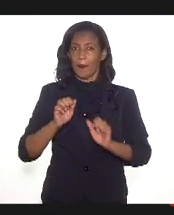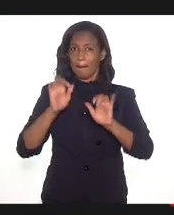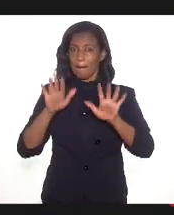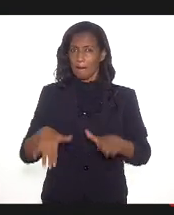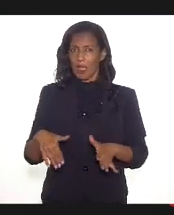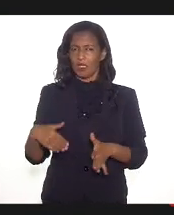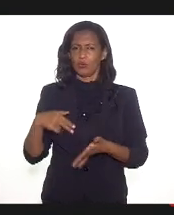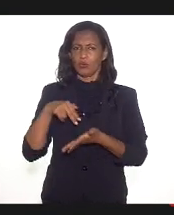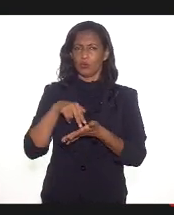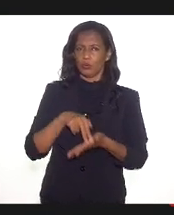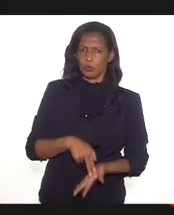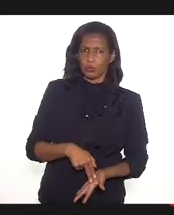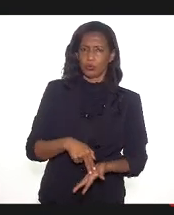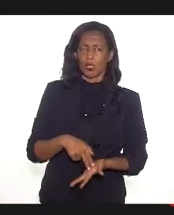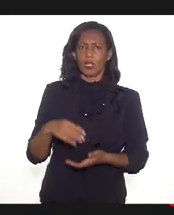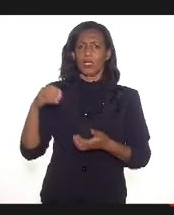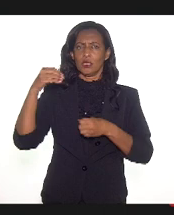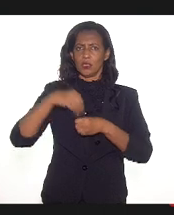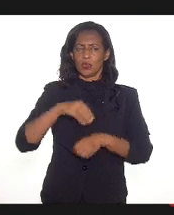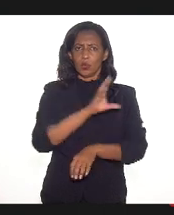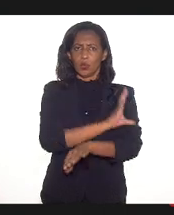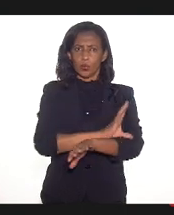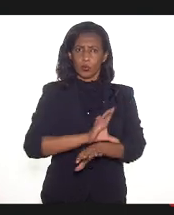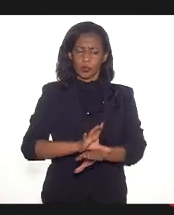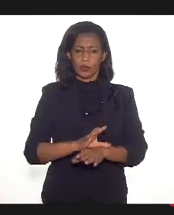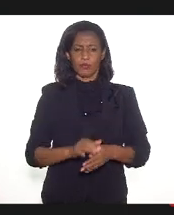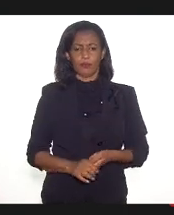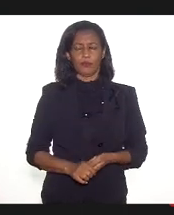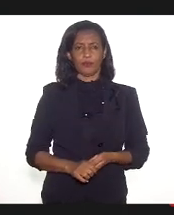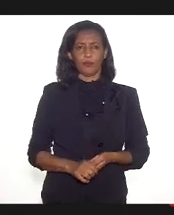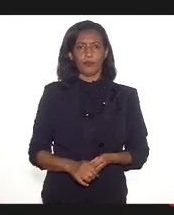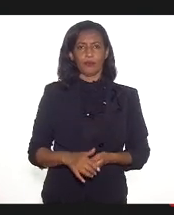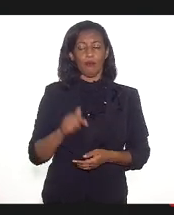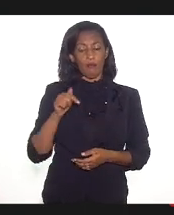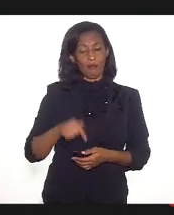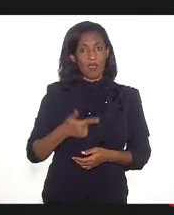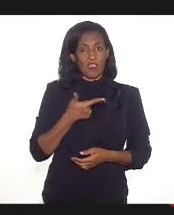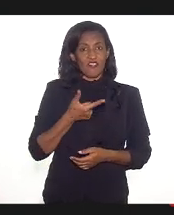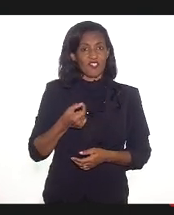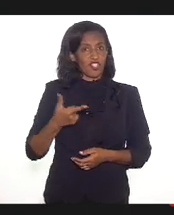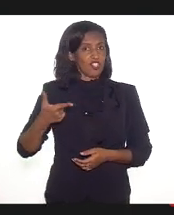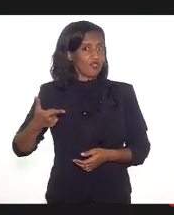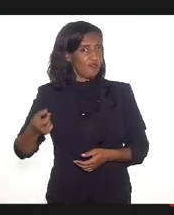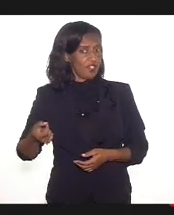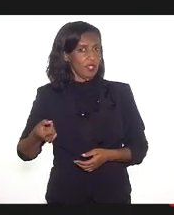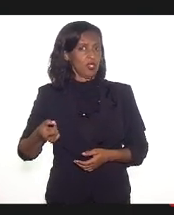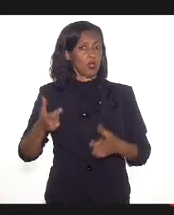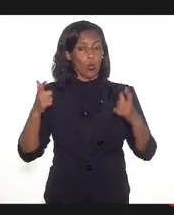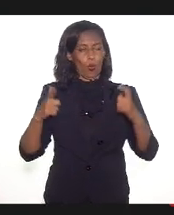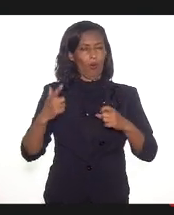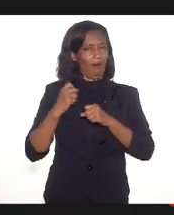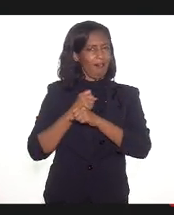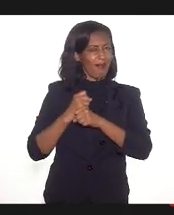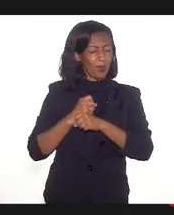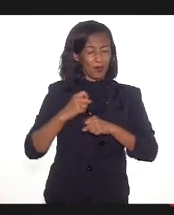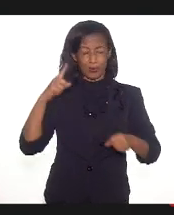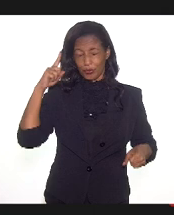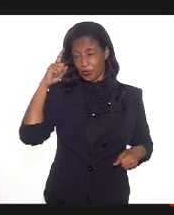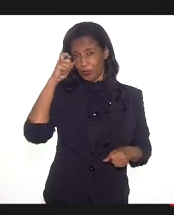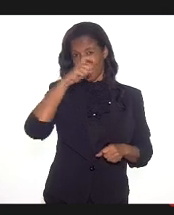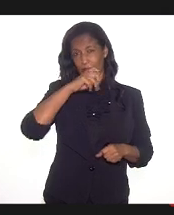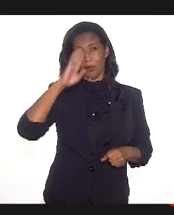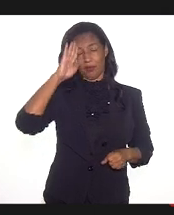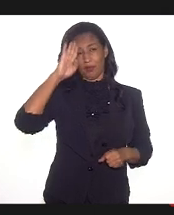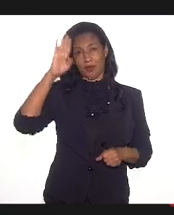a sua posição no cenário cultural, justamente, no ano de 2020, onde foi um ano difícil para todos e,